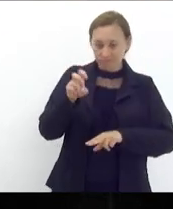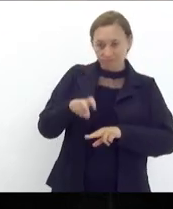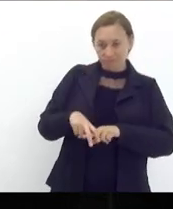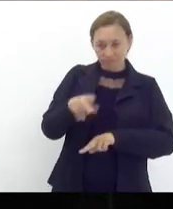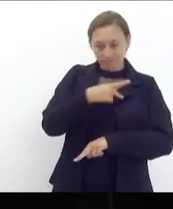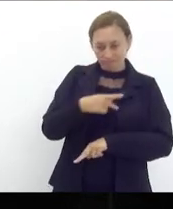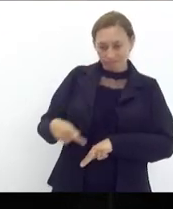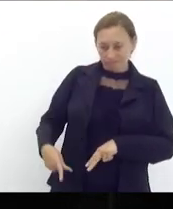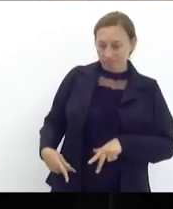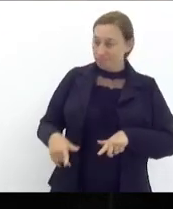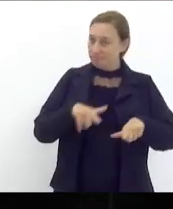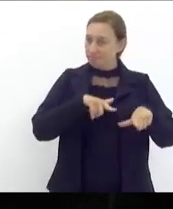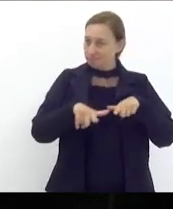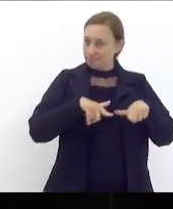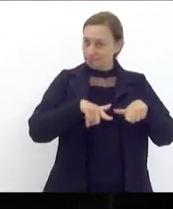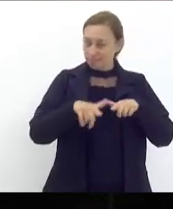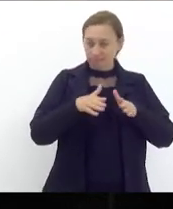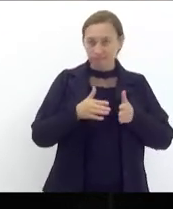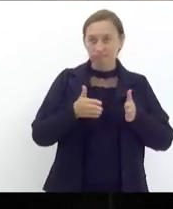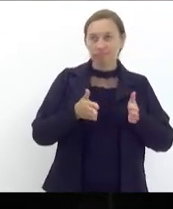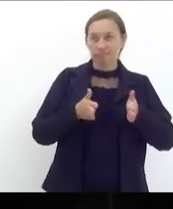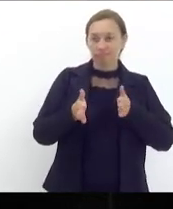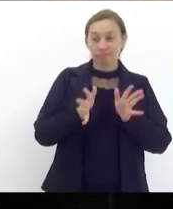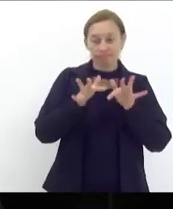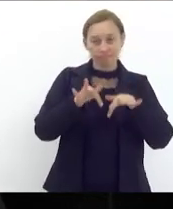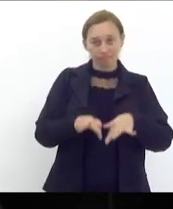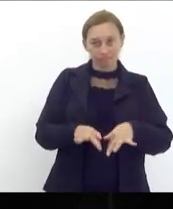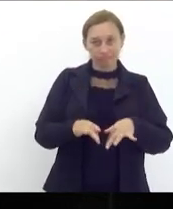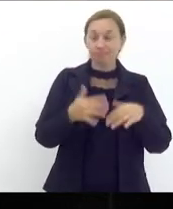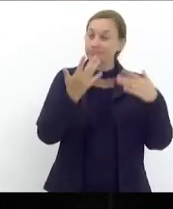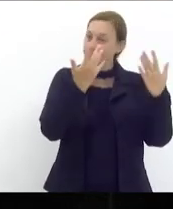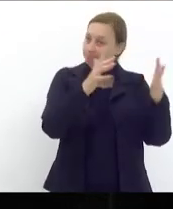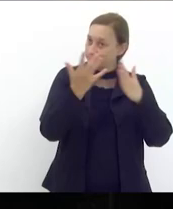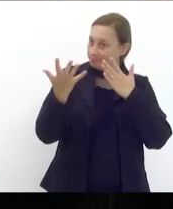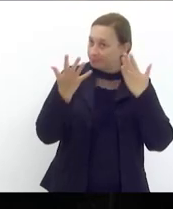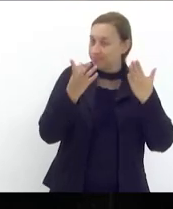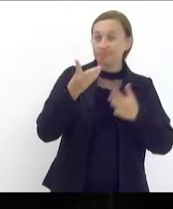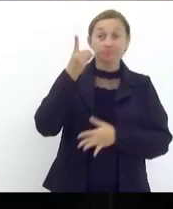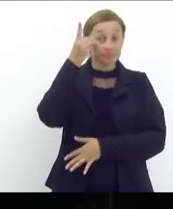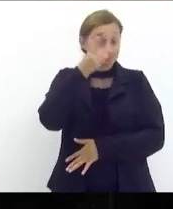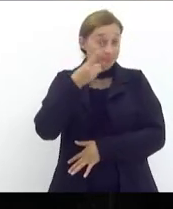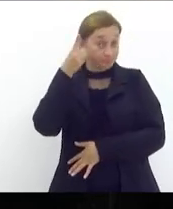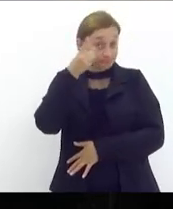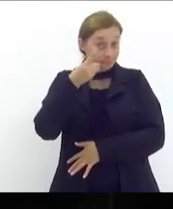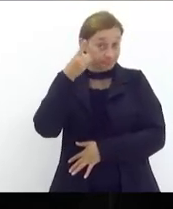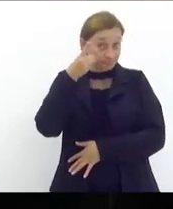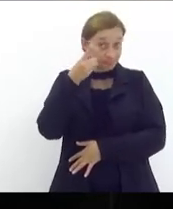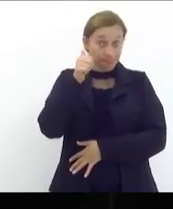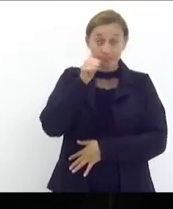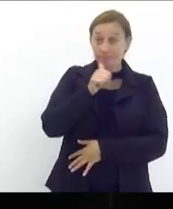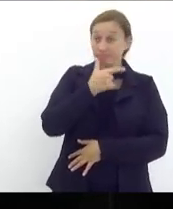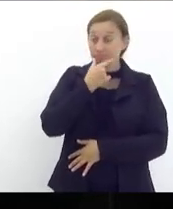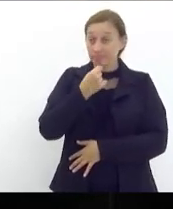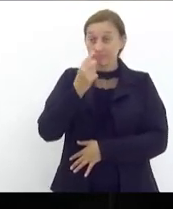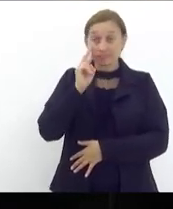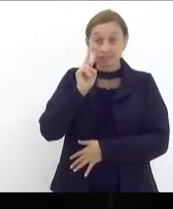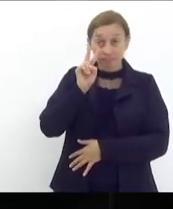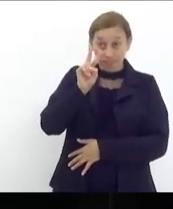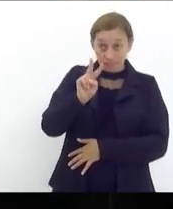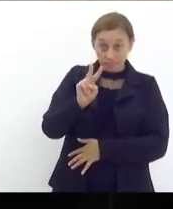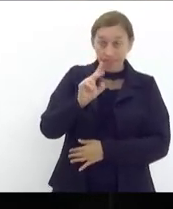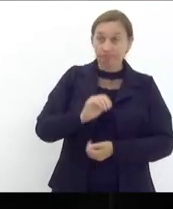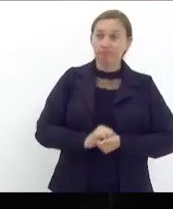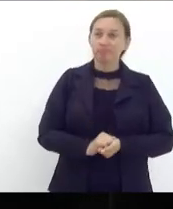trabalhos do expediente final cumprimentar as deputadas e deputados que nos assistem